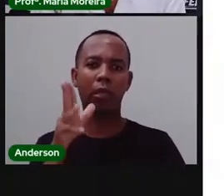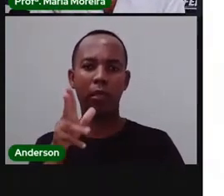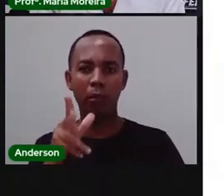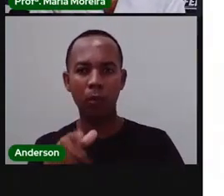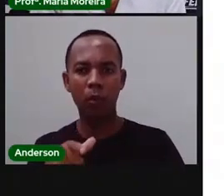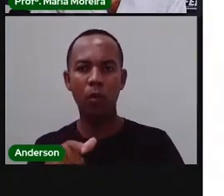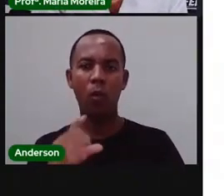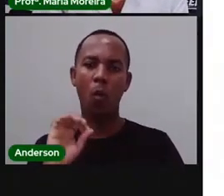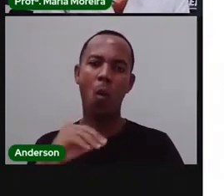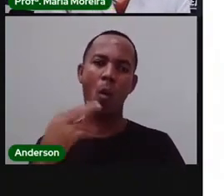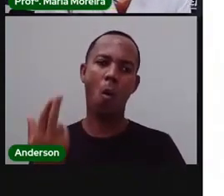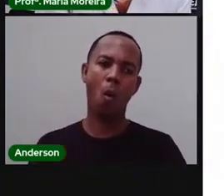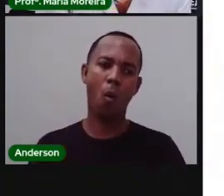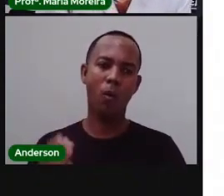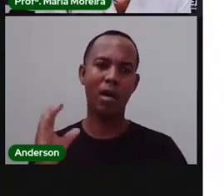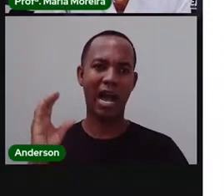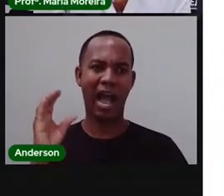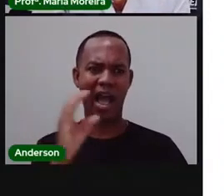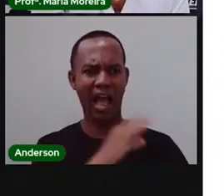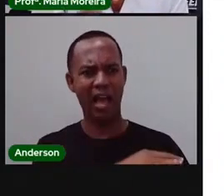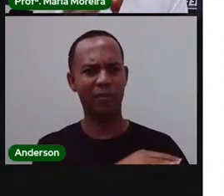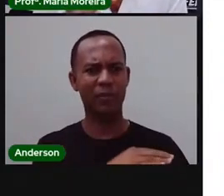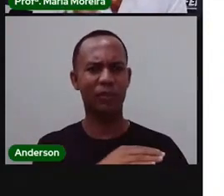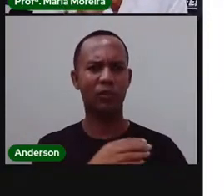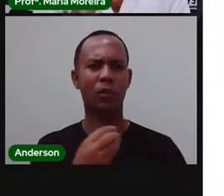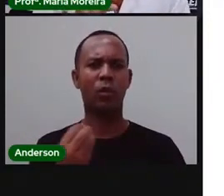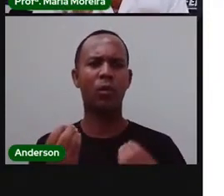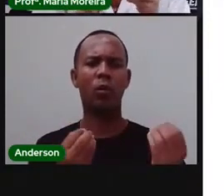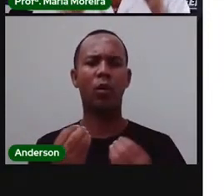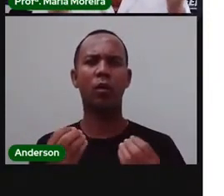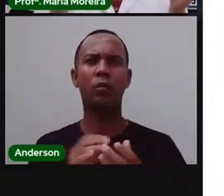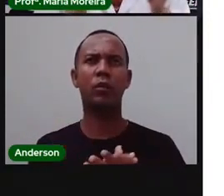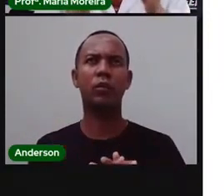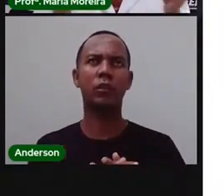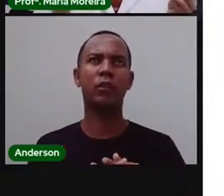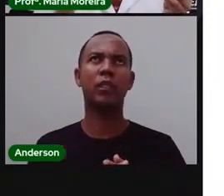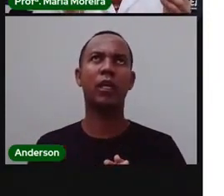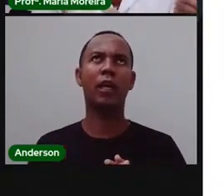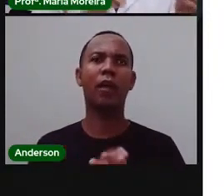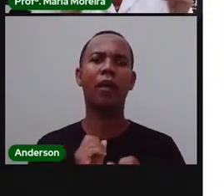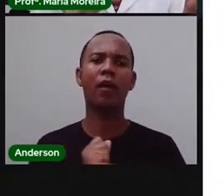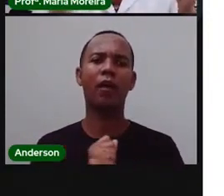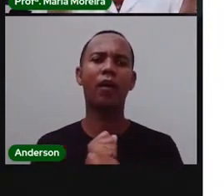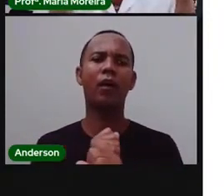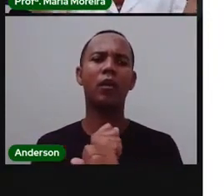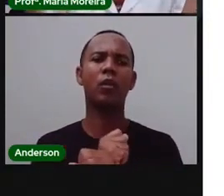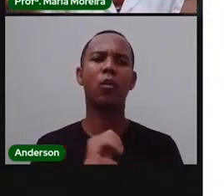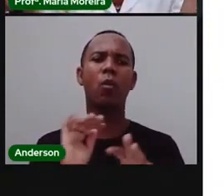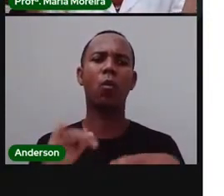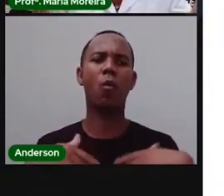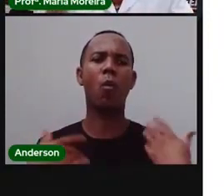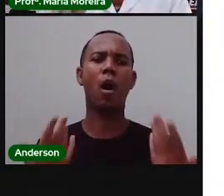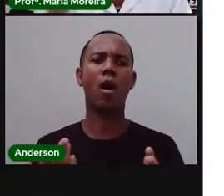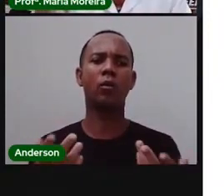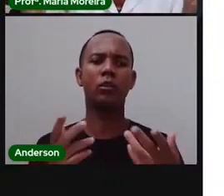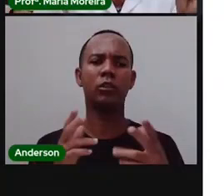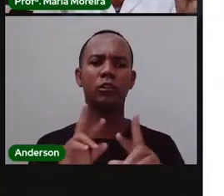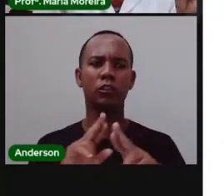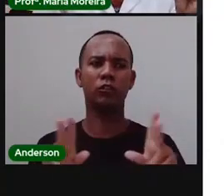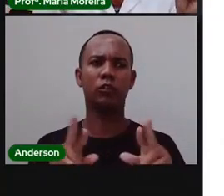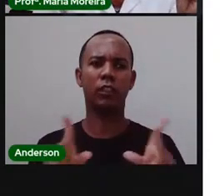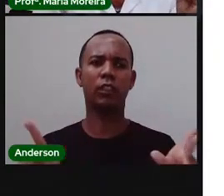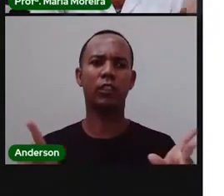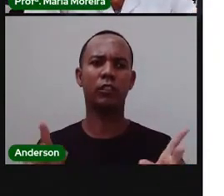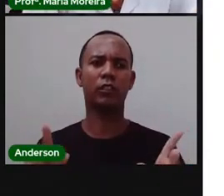Pouco tempo Muito tempo Se a gente fosse Contar aí Pelos anos Qual a diferença De anos Que tem entre Uma